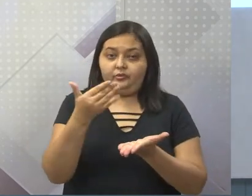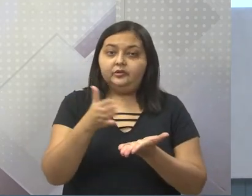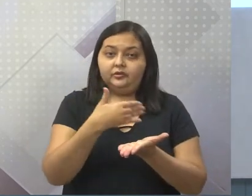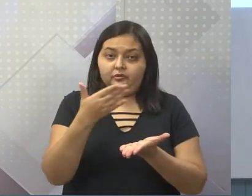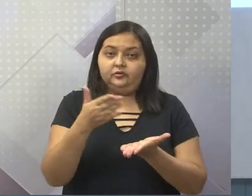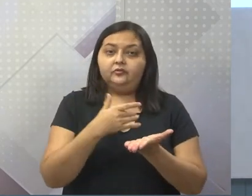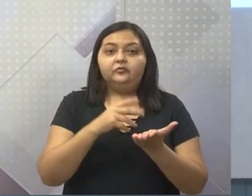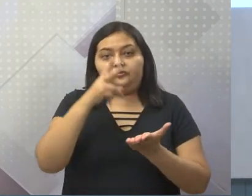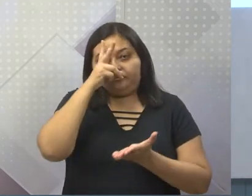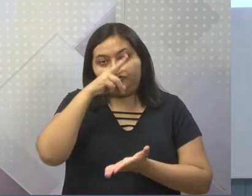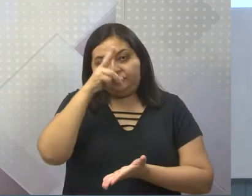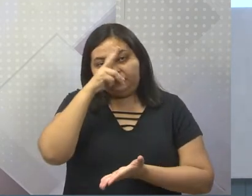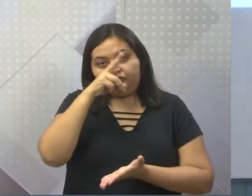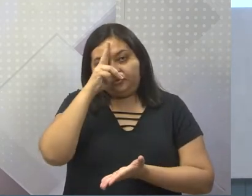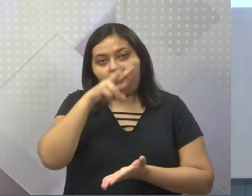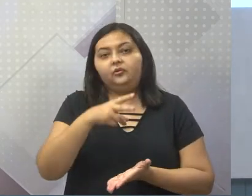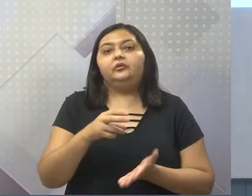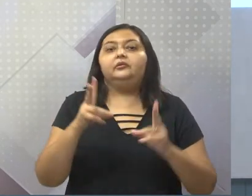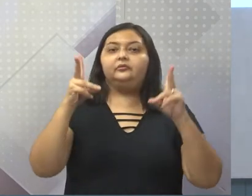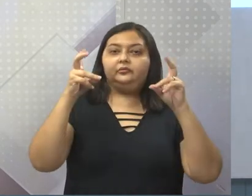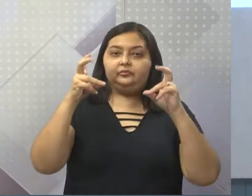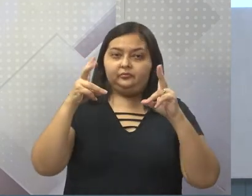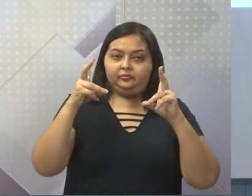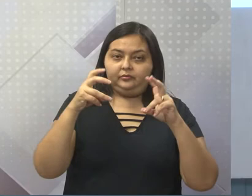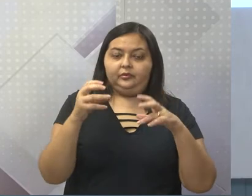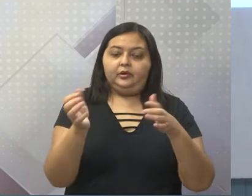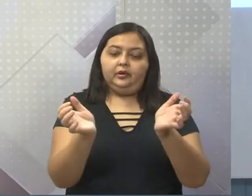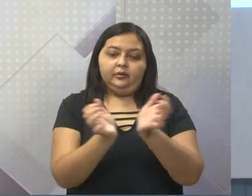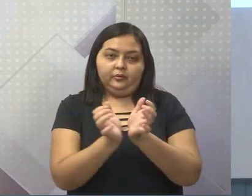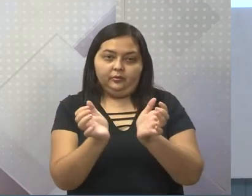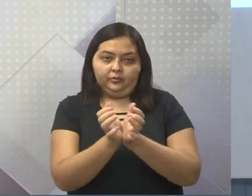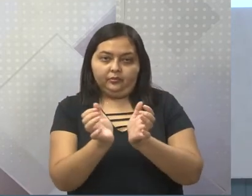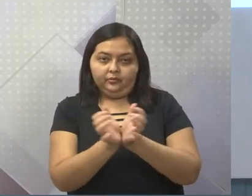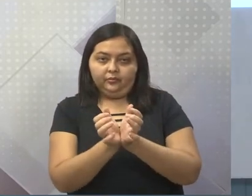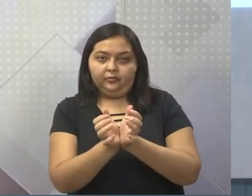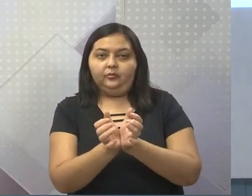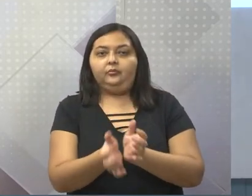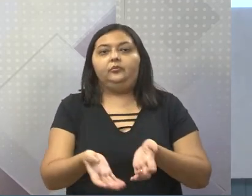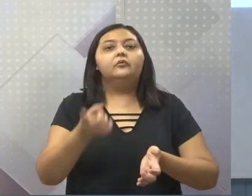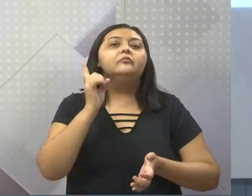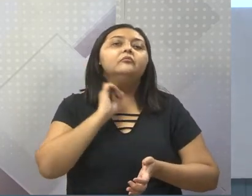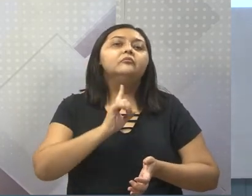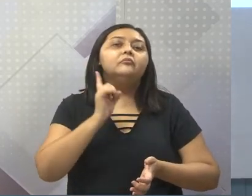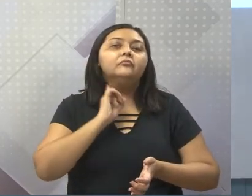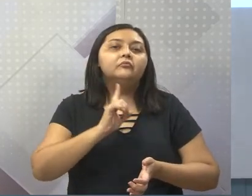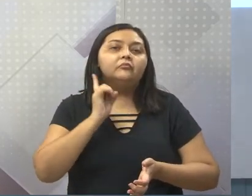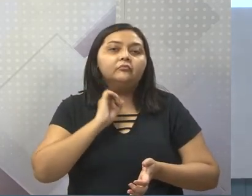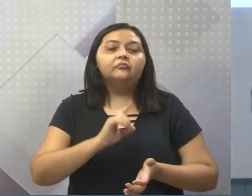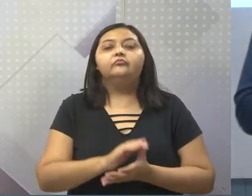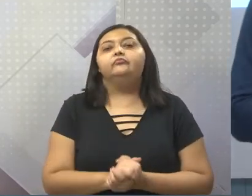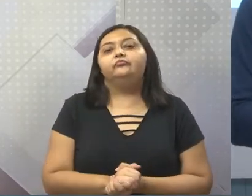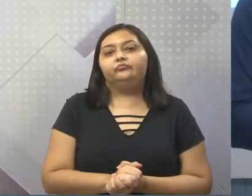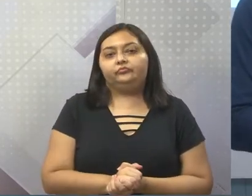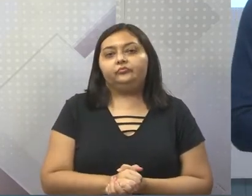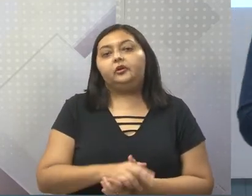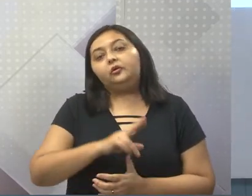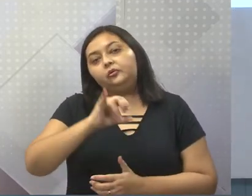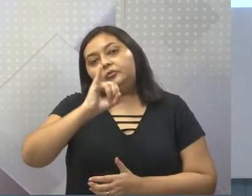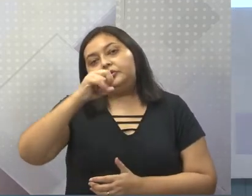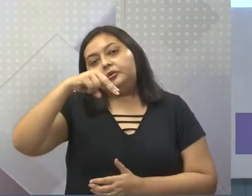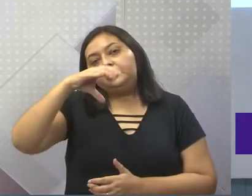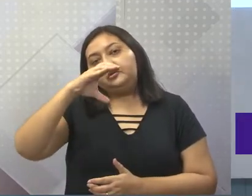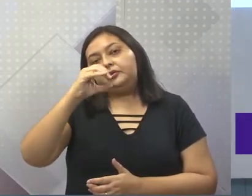esse assunto, é um assunto que está no livro de vocês, Conjuração Mineira, né? Ou Inconfidência, você pode deixar com esse nome também.